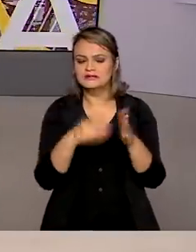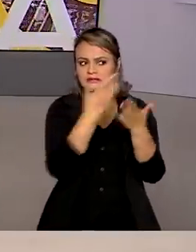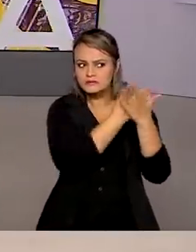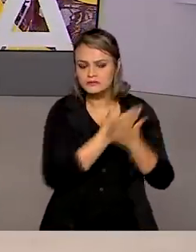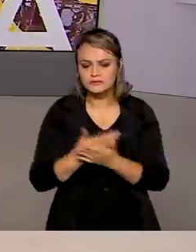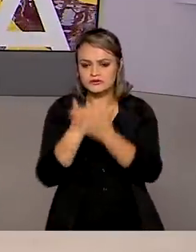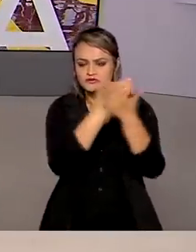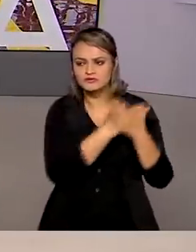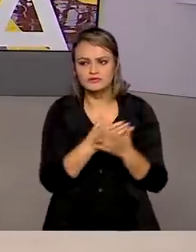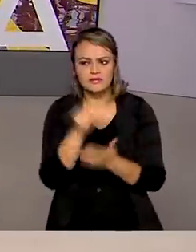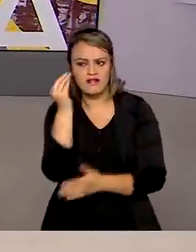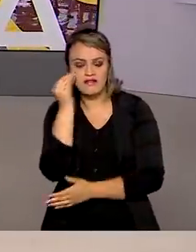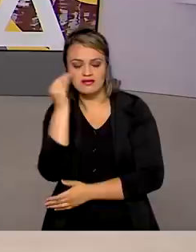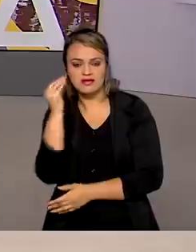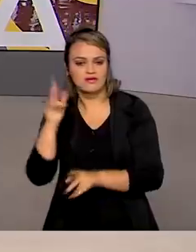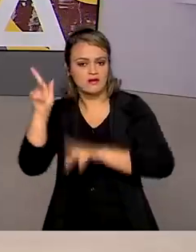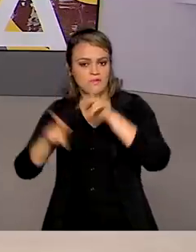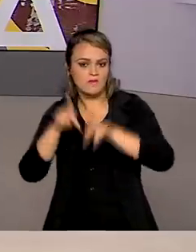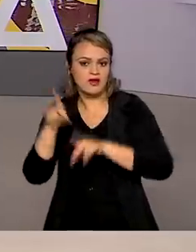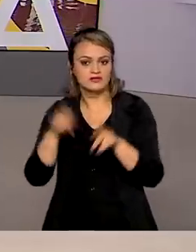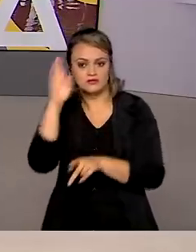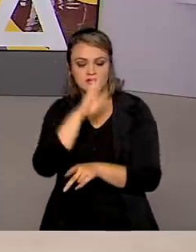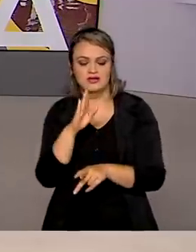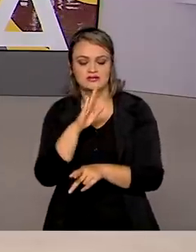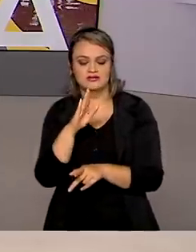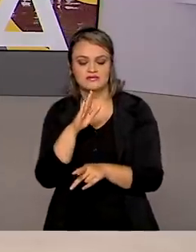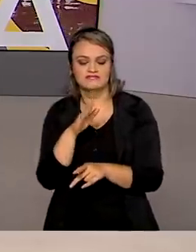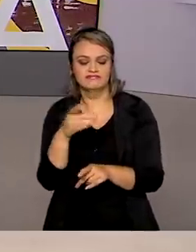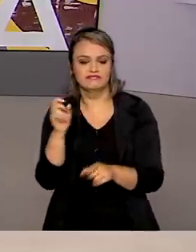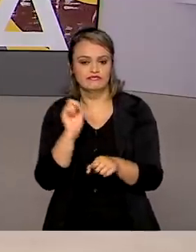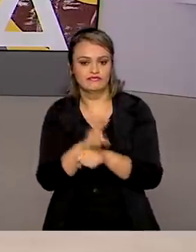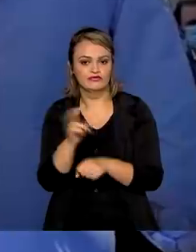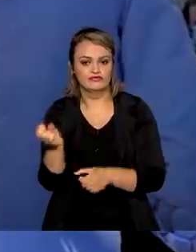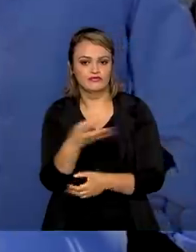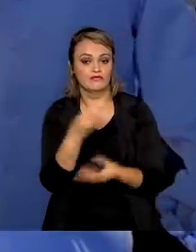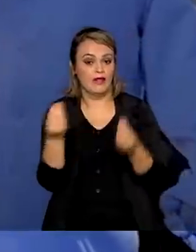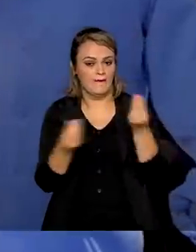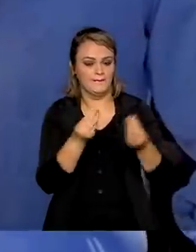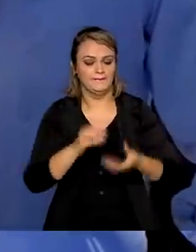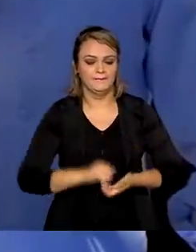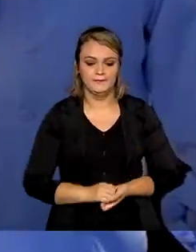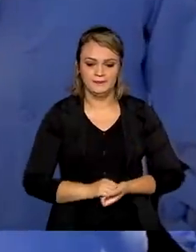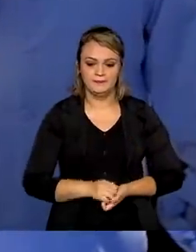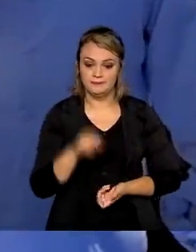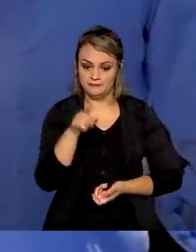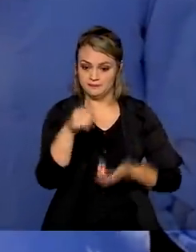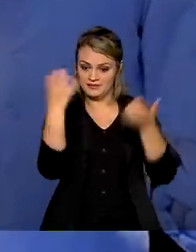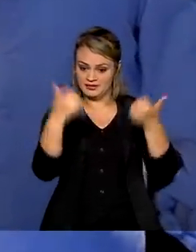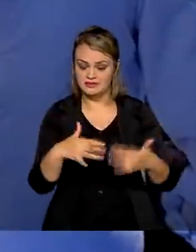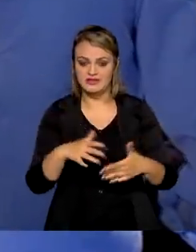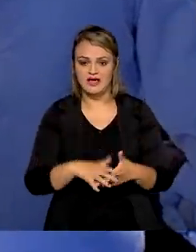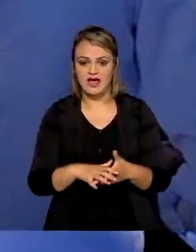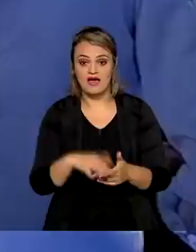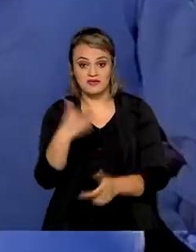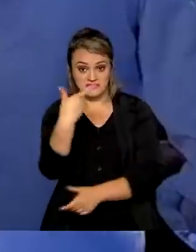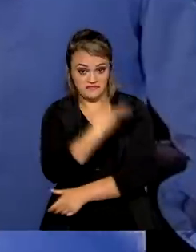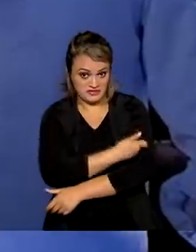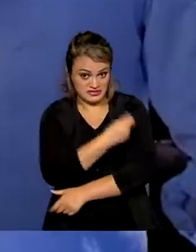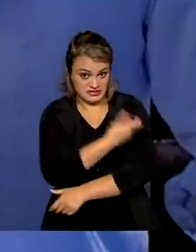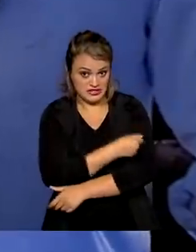campanha de testagem da população brasileira para o novo coronavírus. Nós precisamos, além da vacinação,